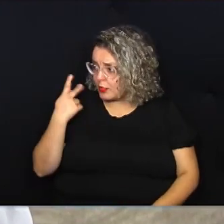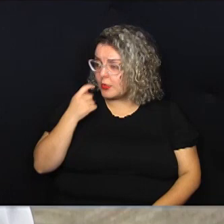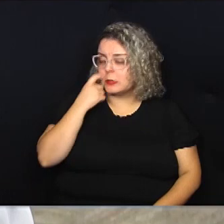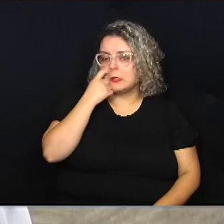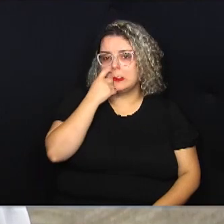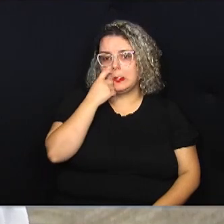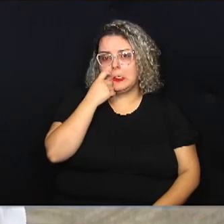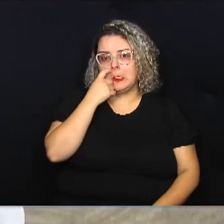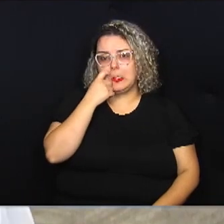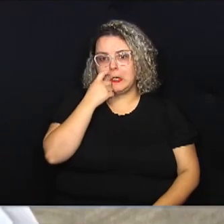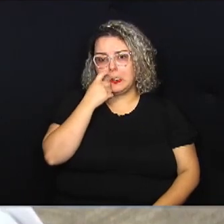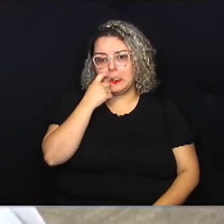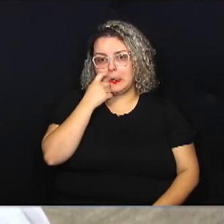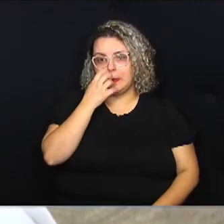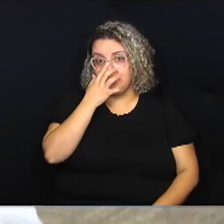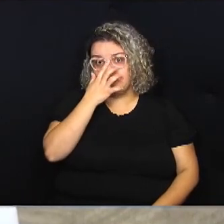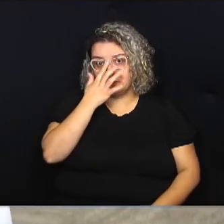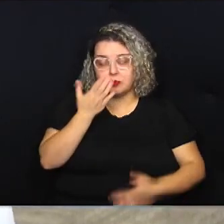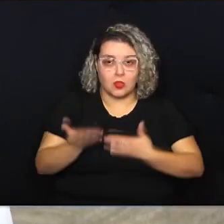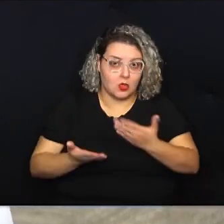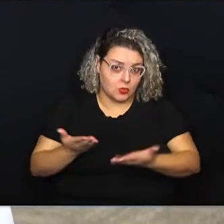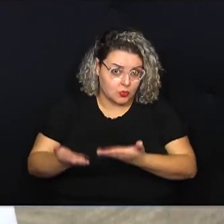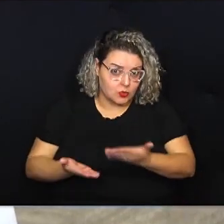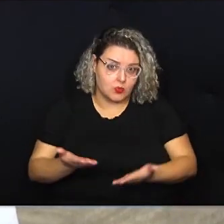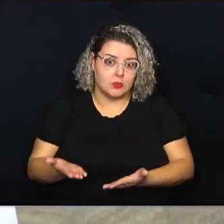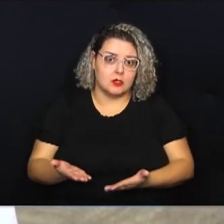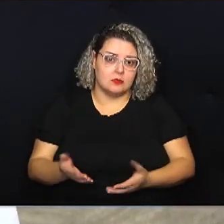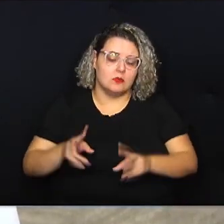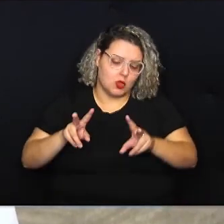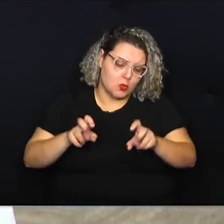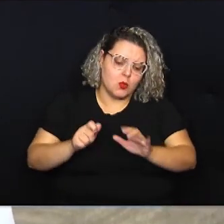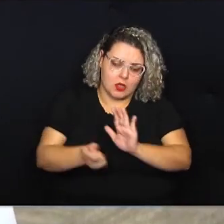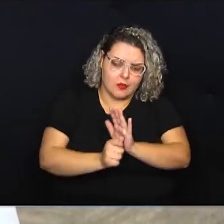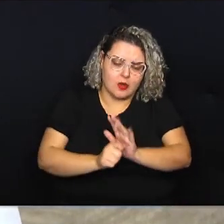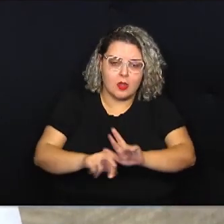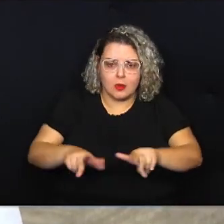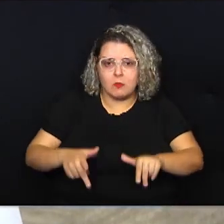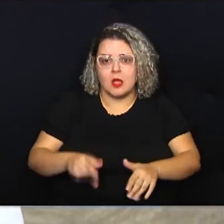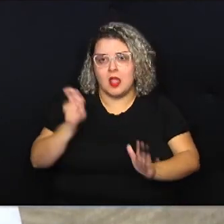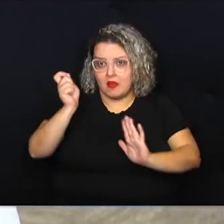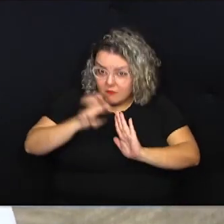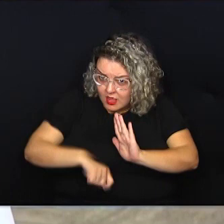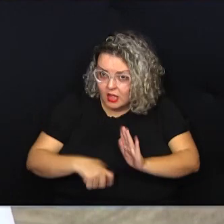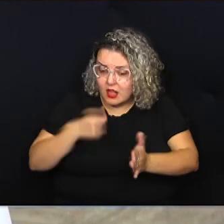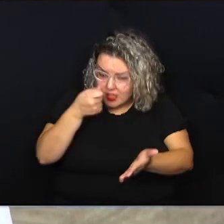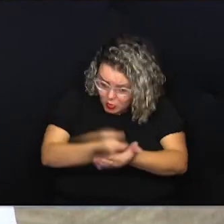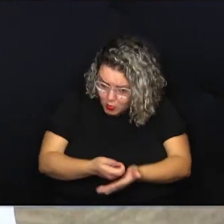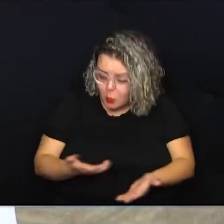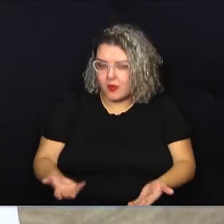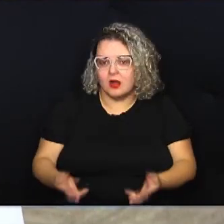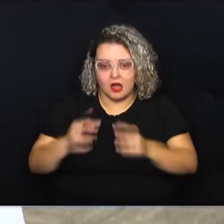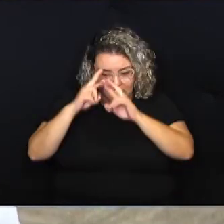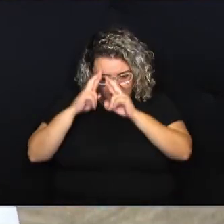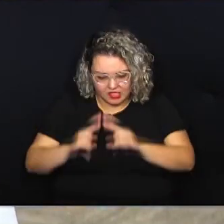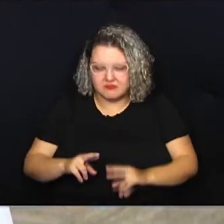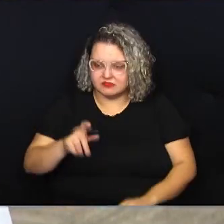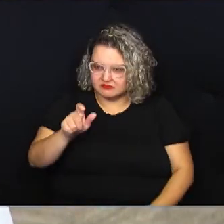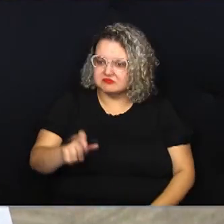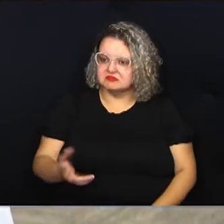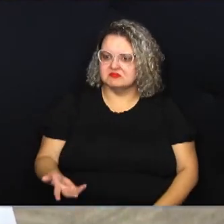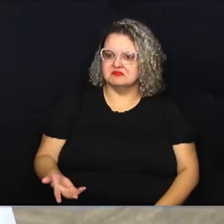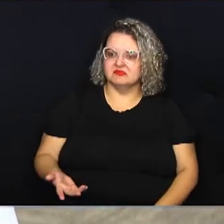cuidado com relação à questão das drogas eficaz, efetiva, que respeite o indivíduo, que